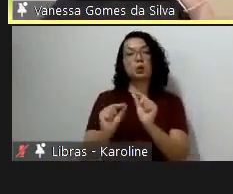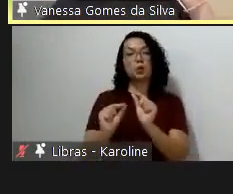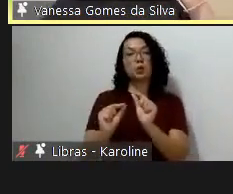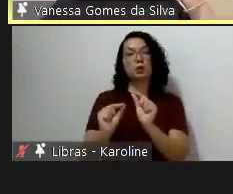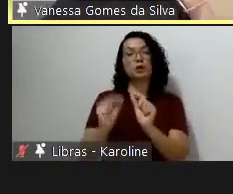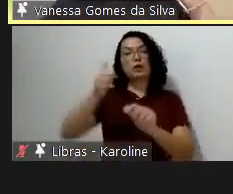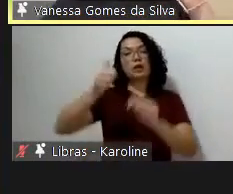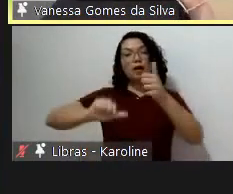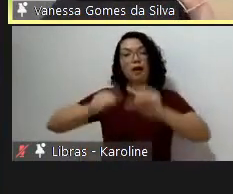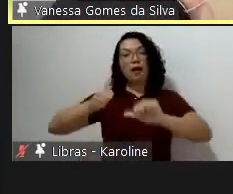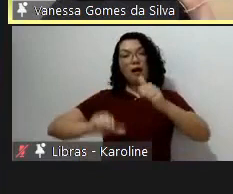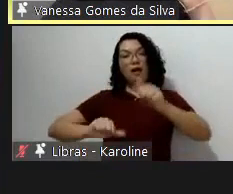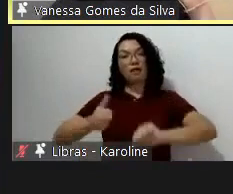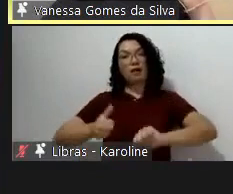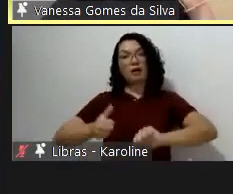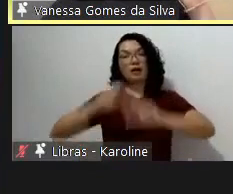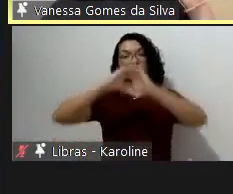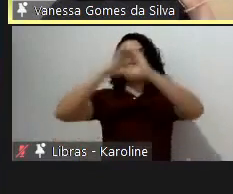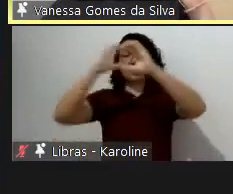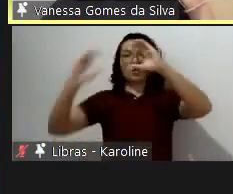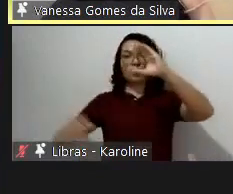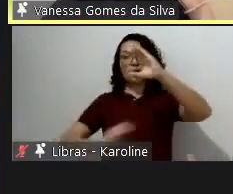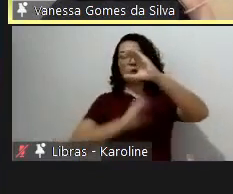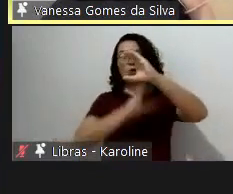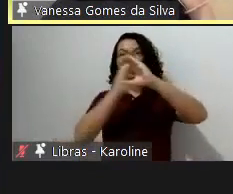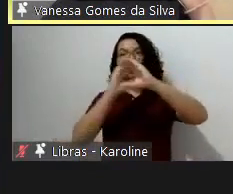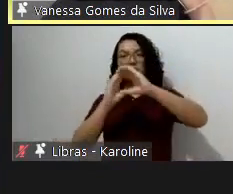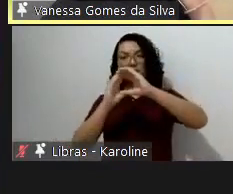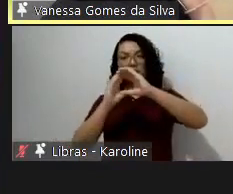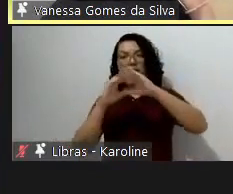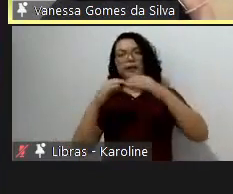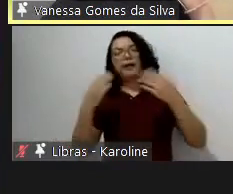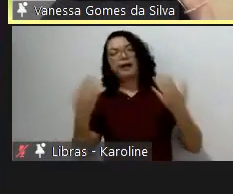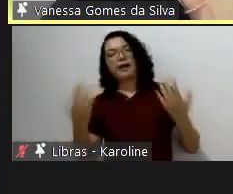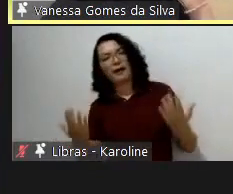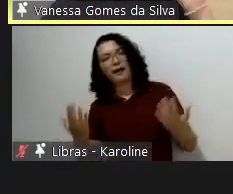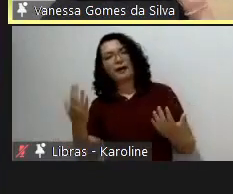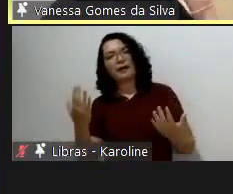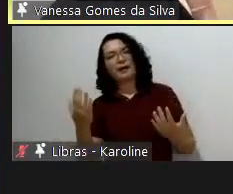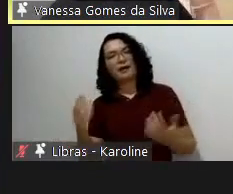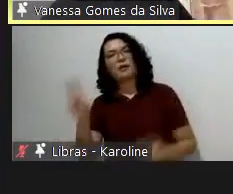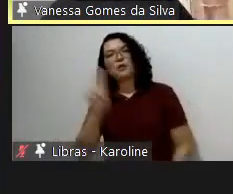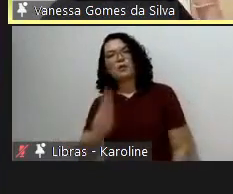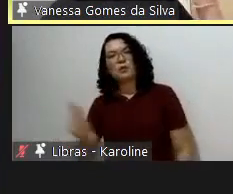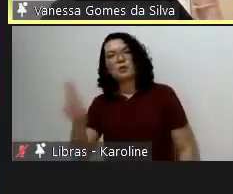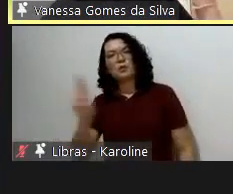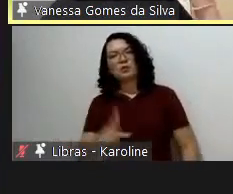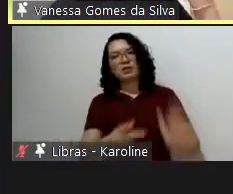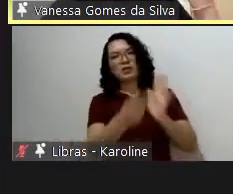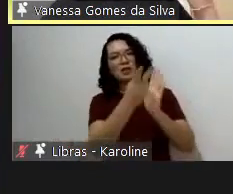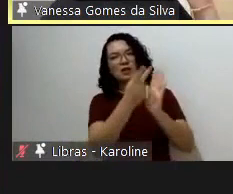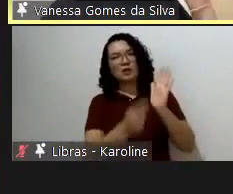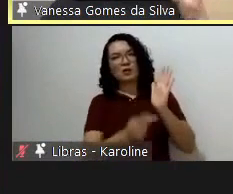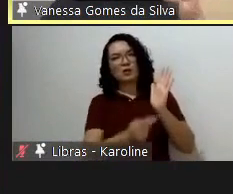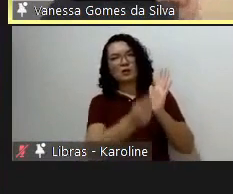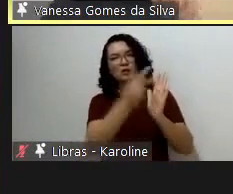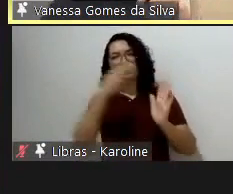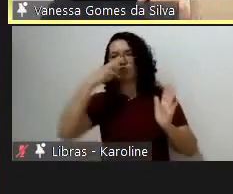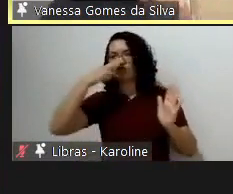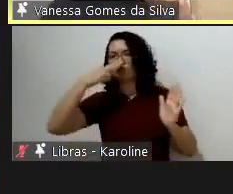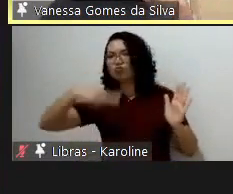avaliação do ciclo de vida. E aí, eu precisei trazer o elefante para a sala. Não há como fazer relato ambiental